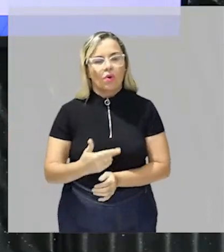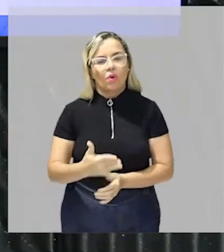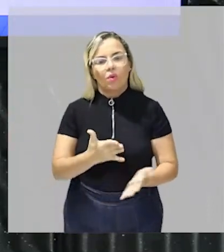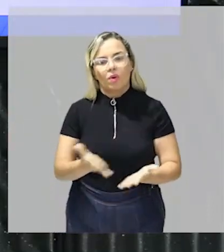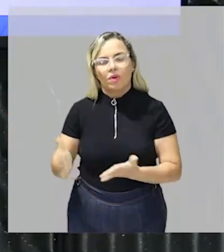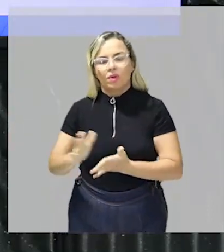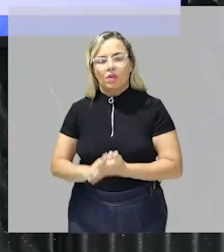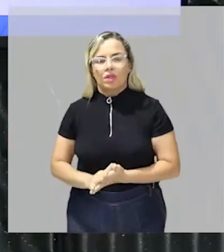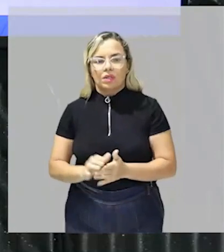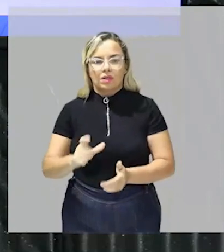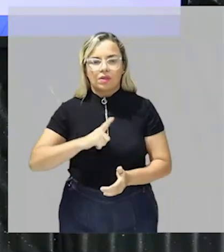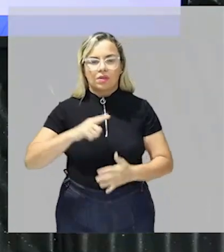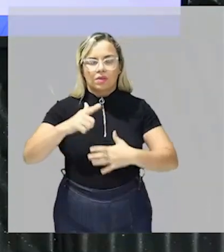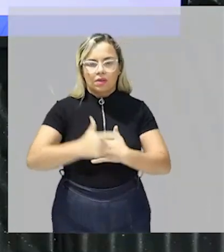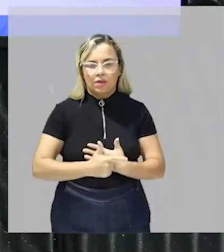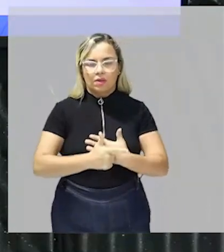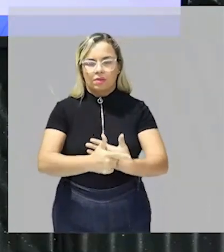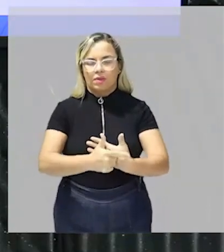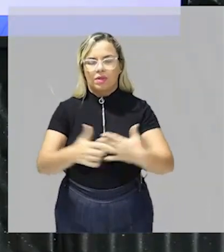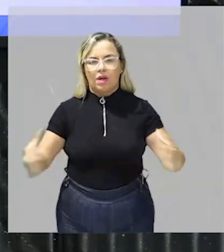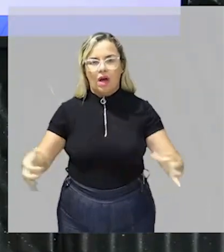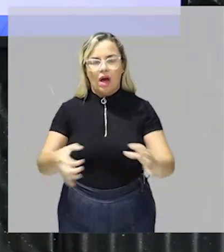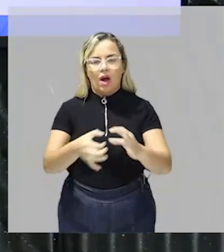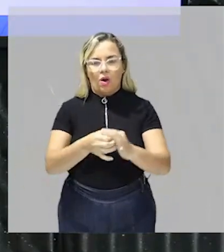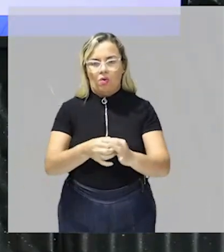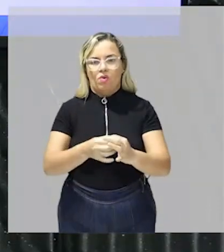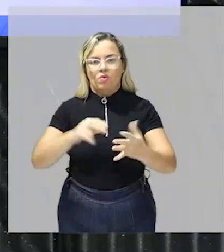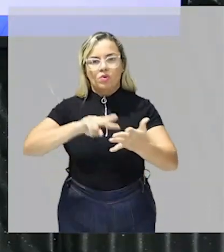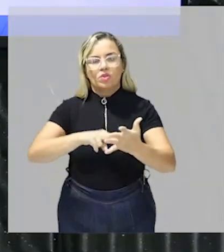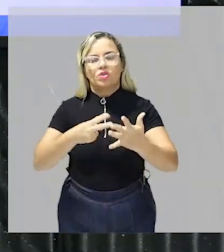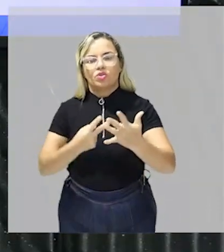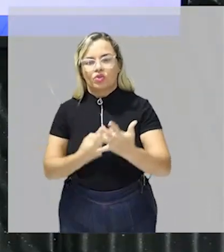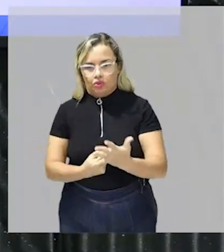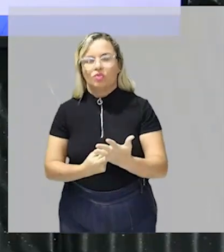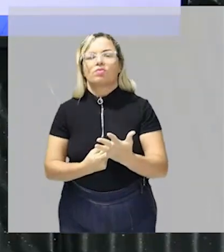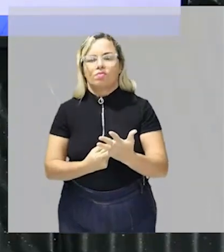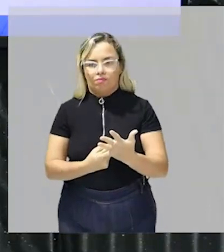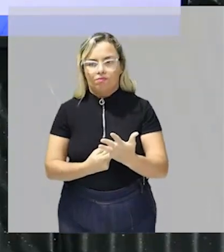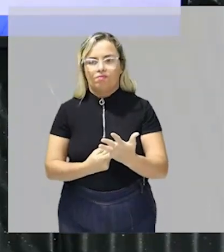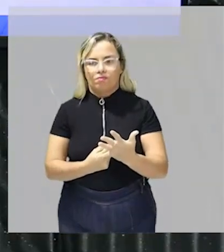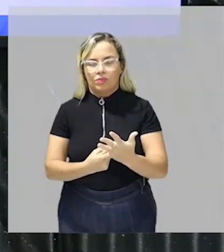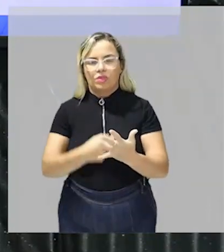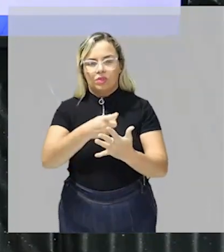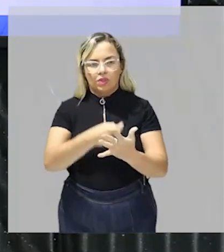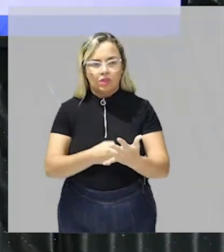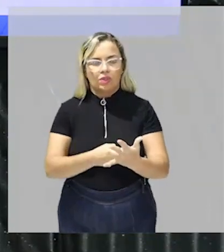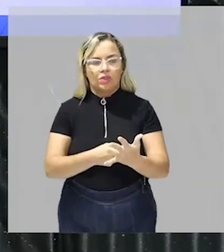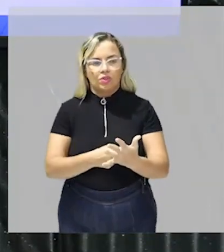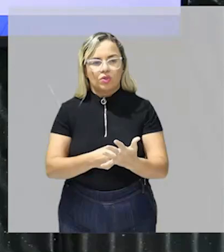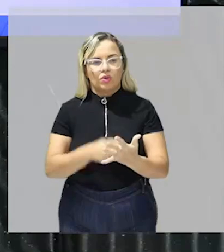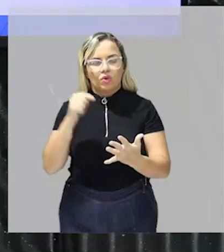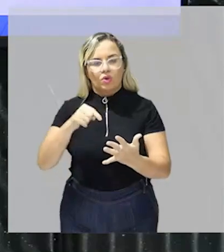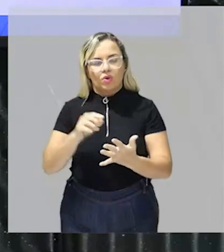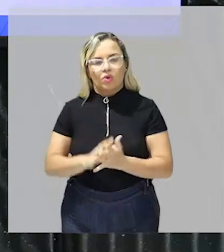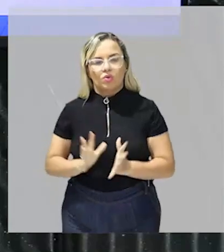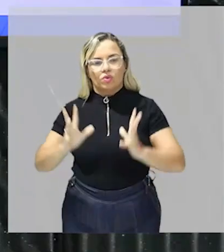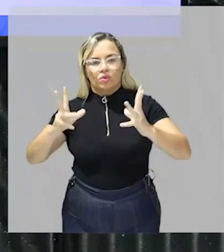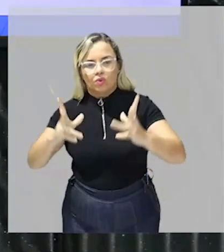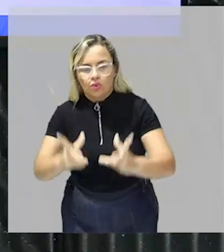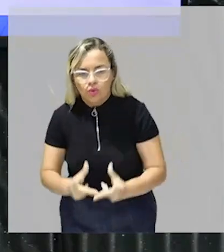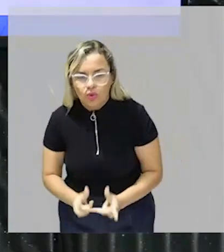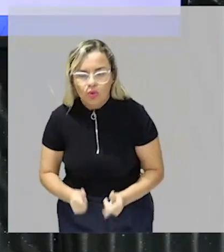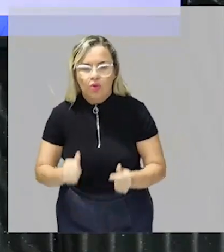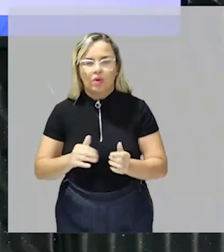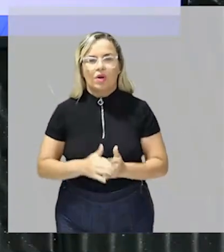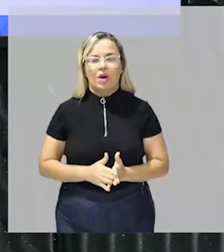espanhol possuem o papel de amarrar é o sentido geral de um texto e fazer com que ele flua na direção